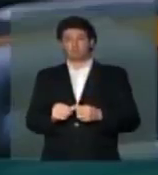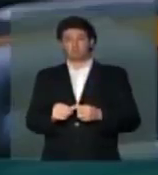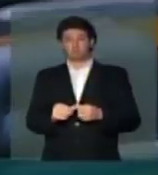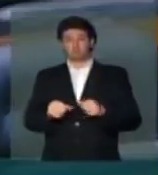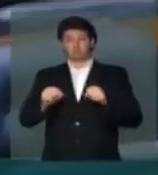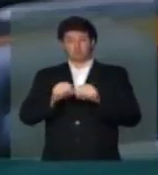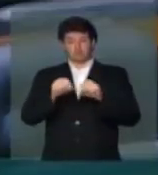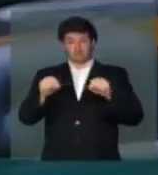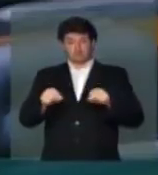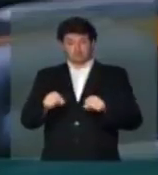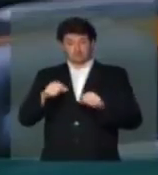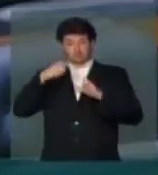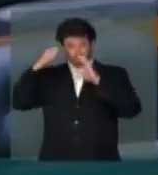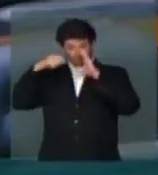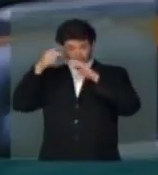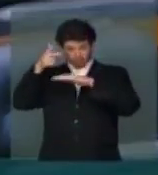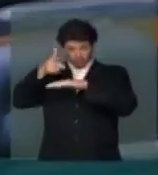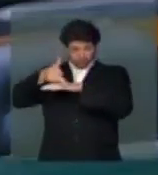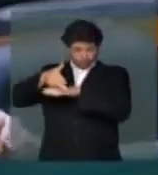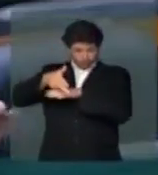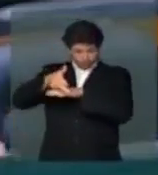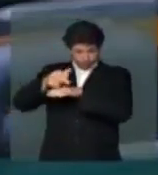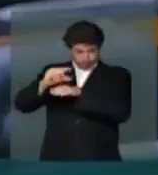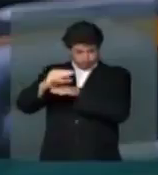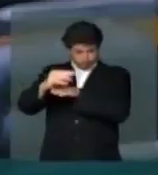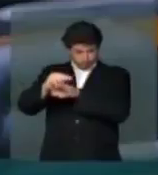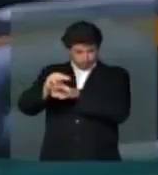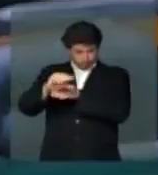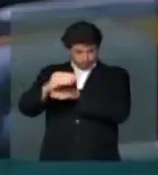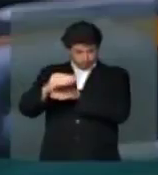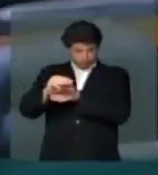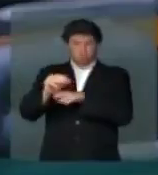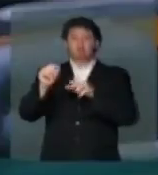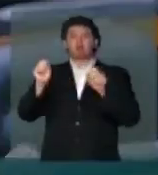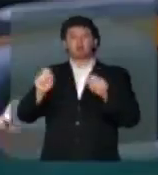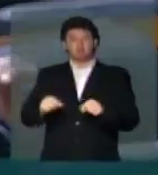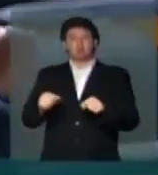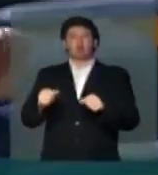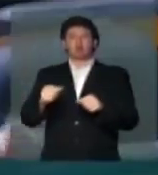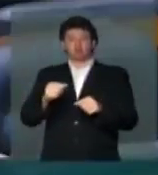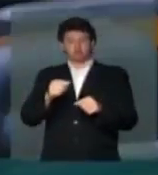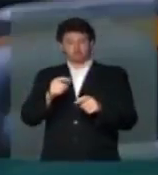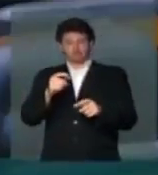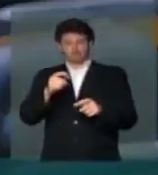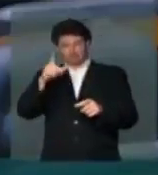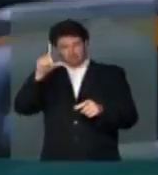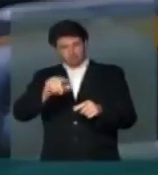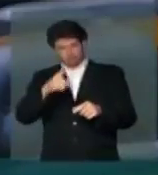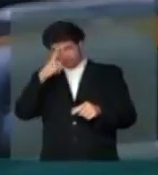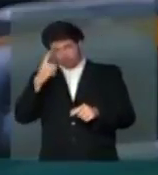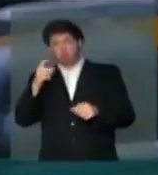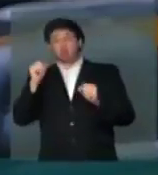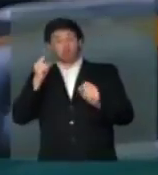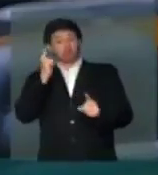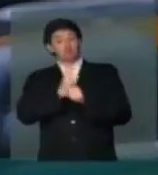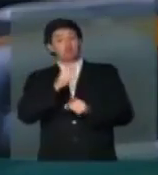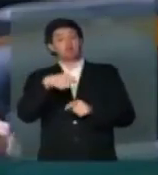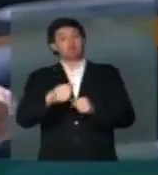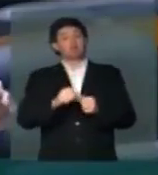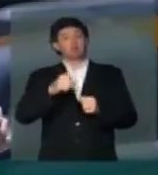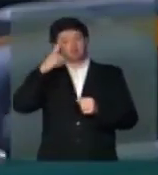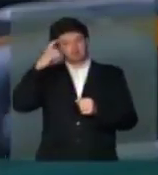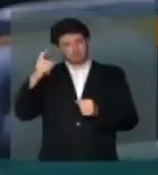sistema de vídeo monitoramento é capaz de inibir, é capaz de identificar aqueles que cometem os delitos